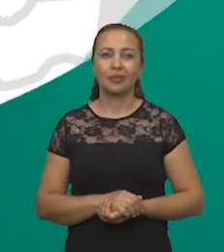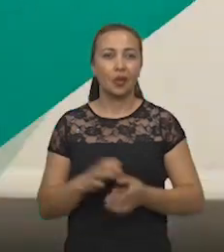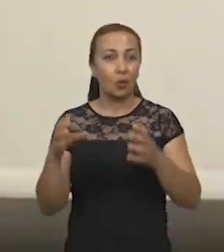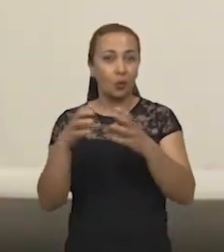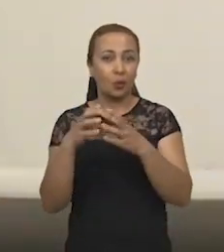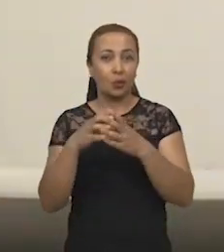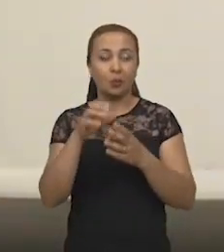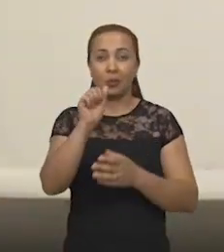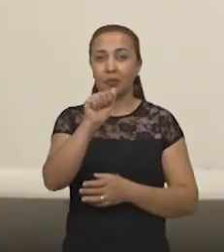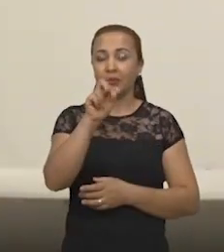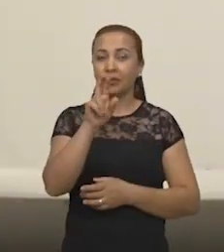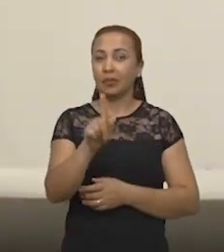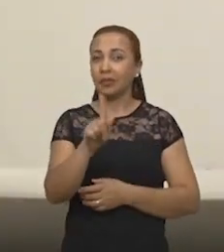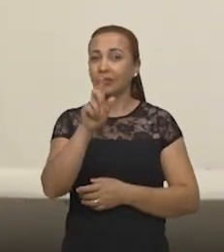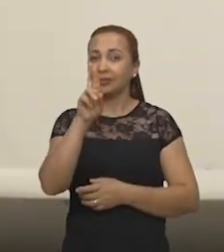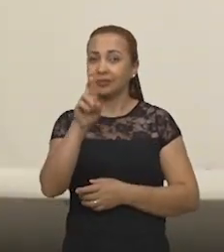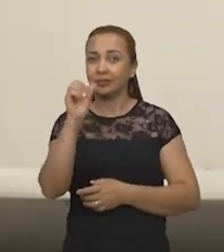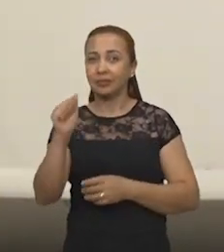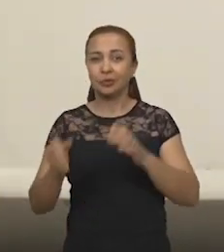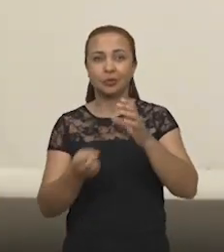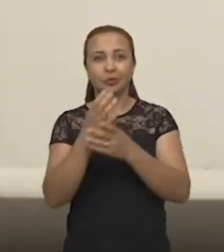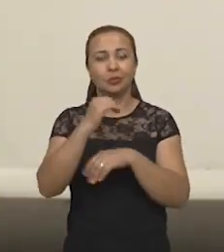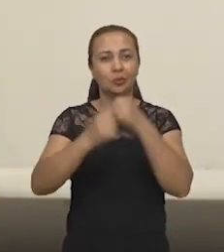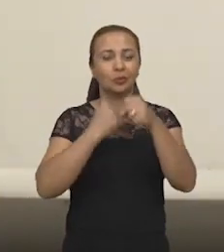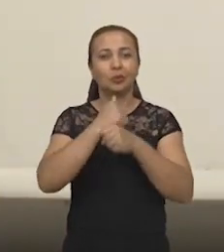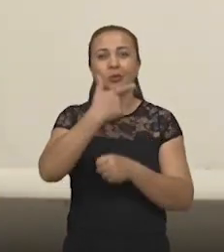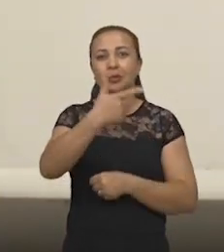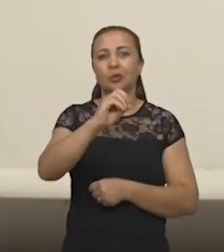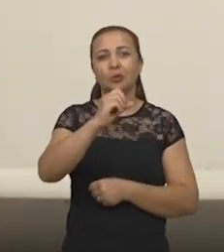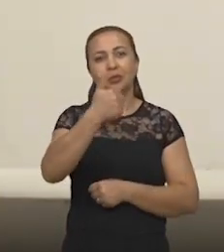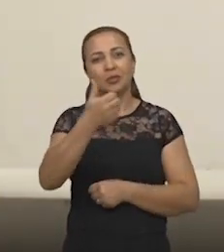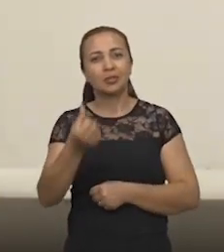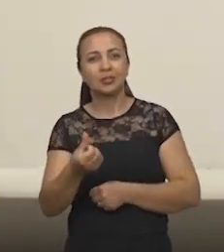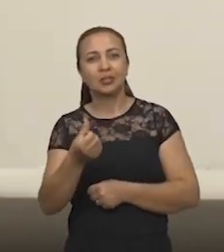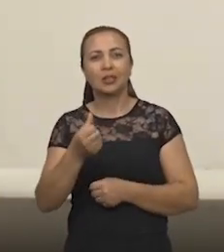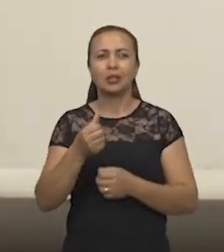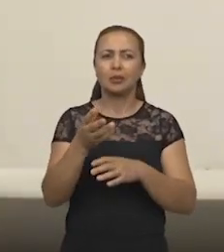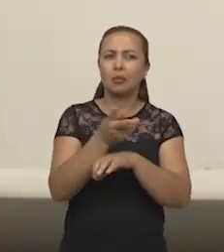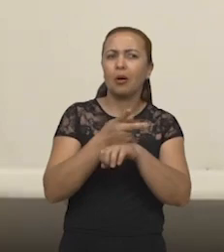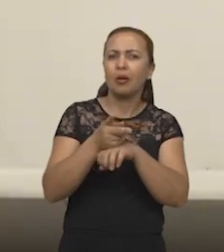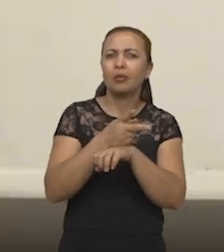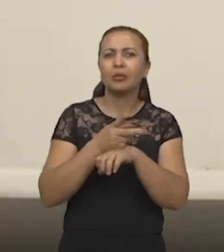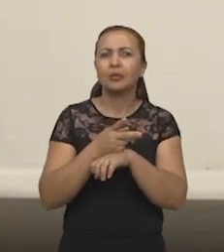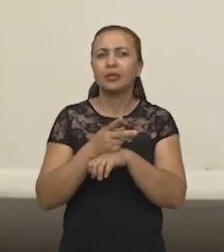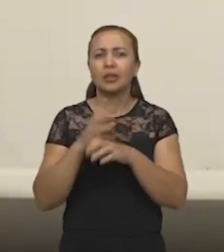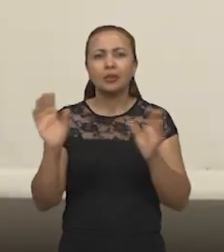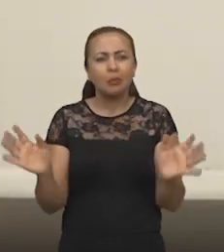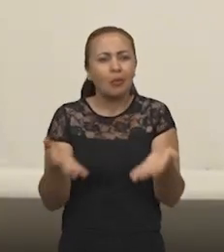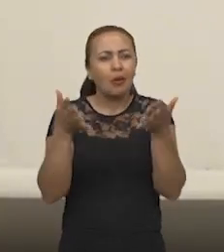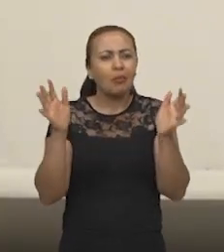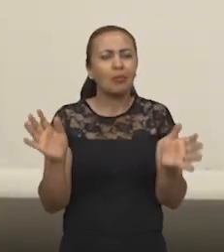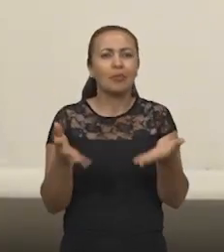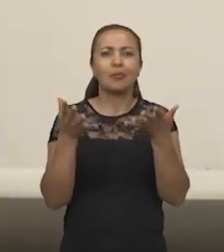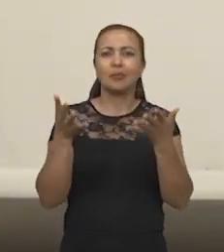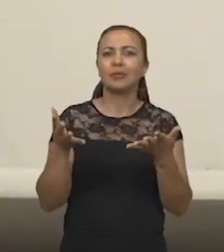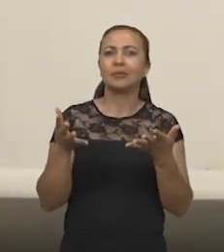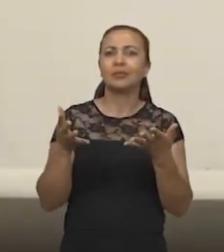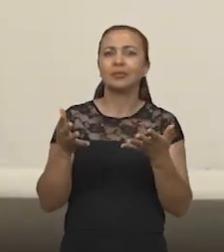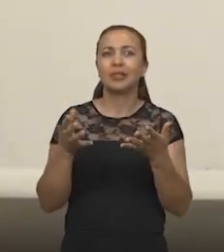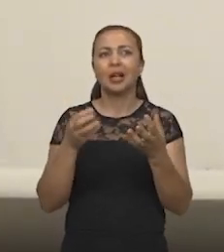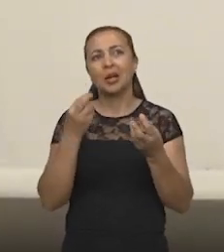O Grupo Ágora surgiu ali ainda em 2016, ao fim de 2016, na tentativa de promover